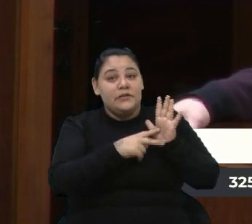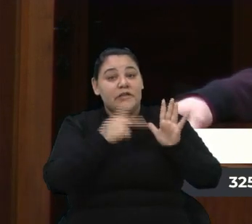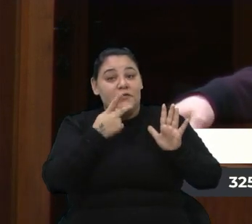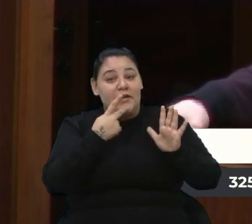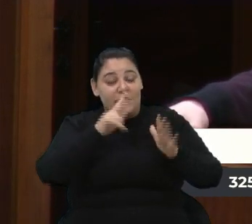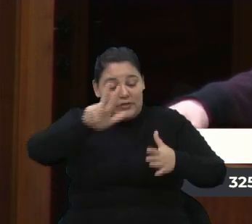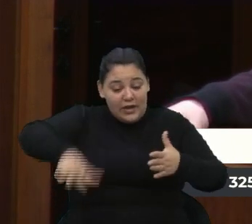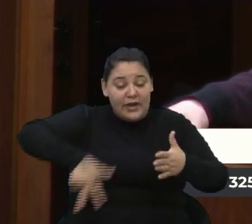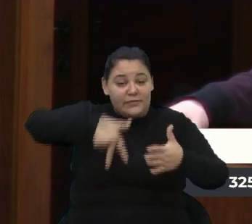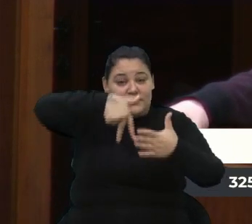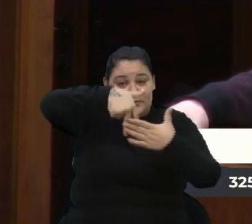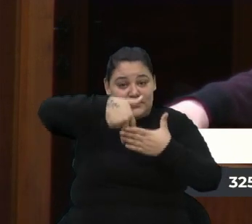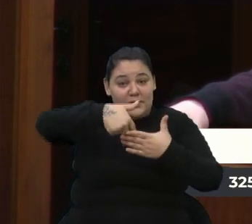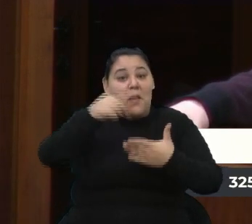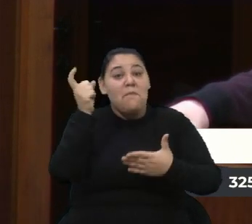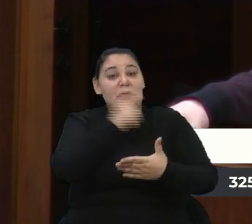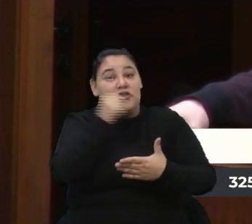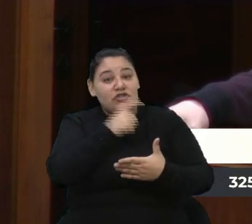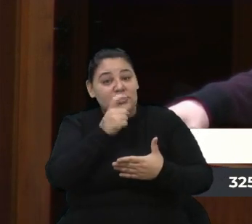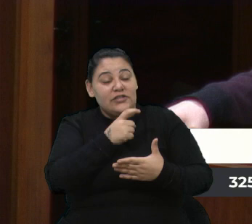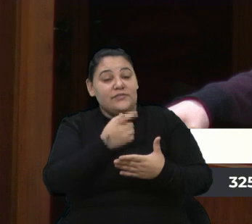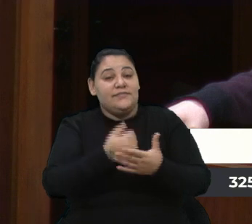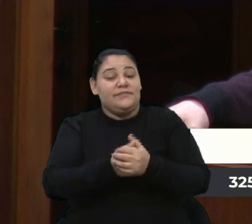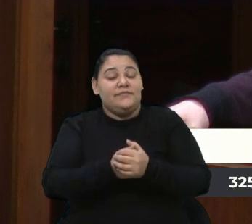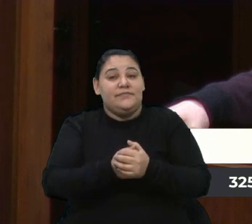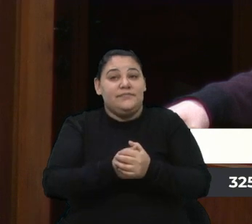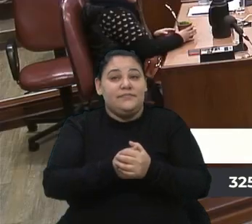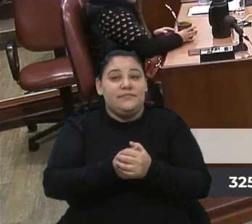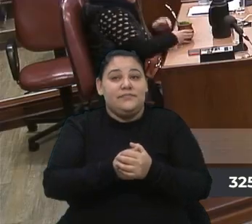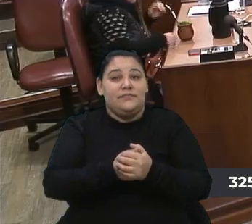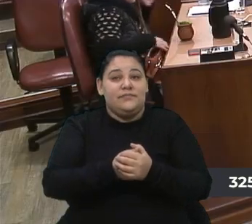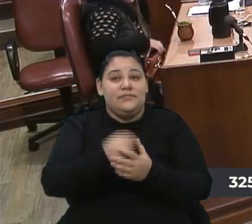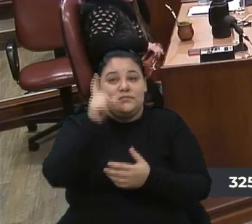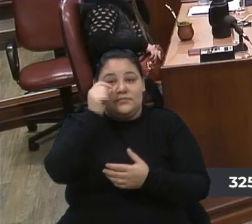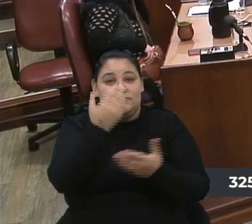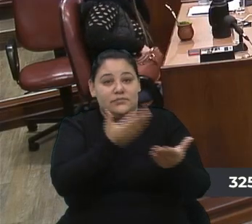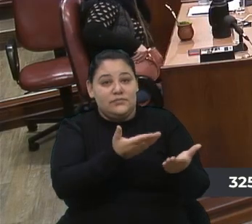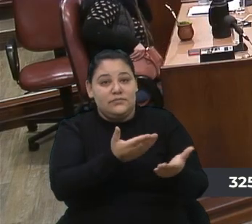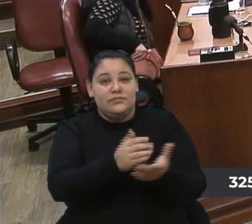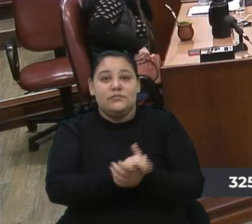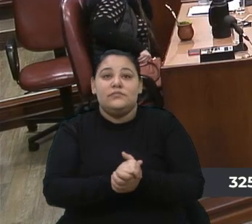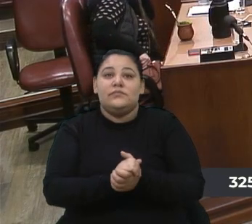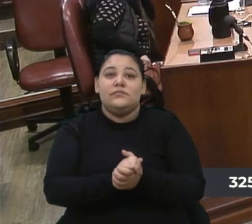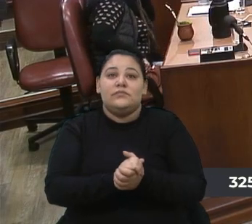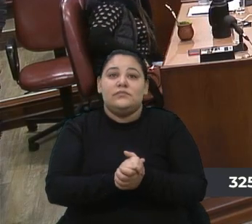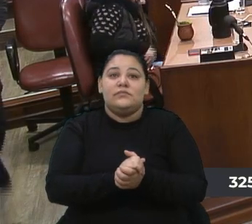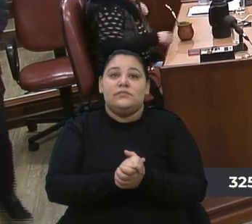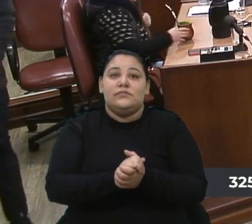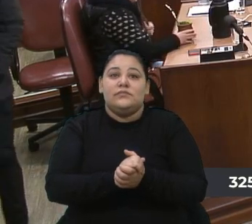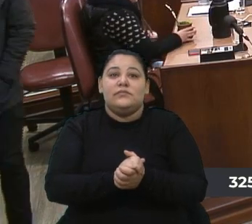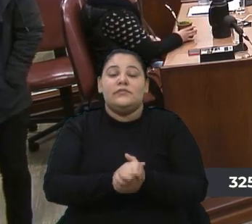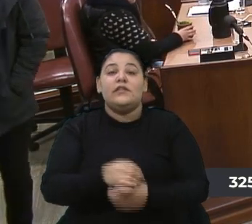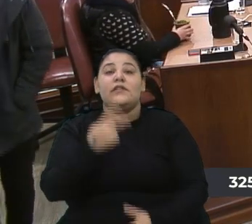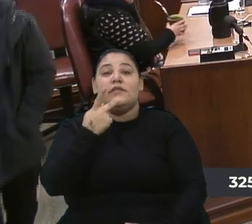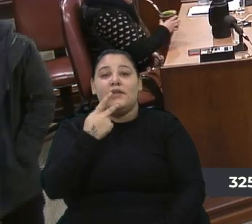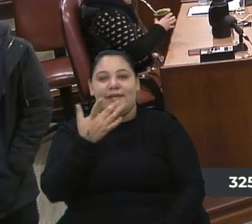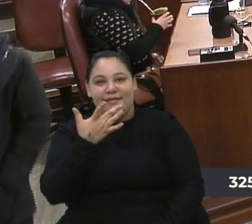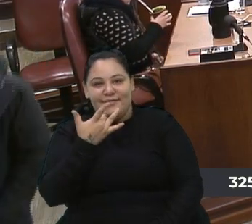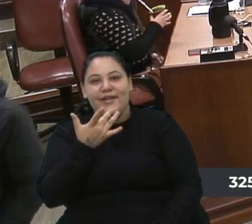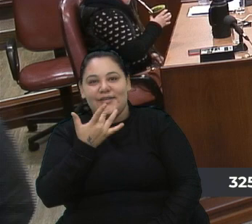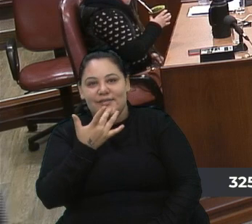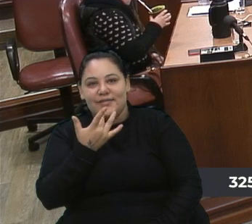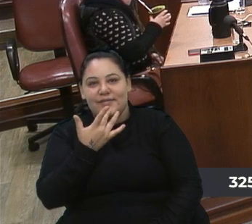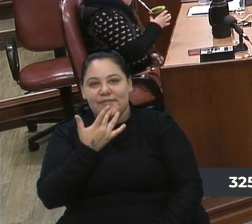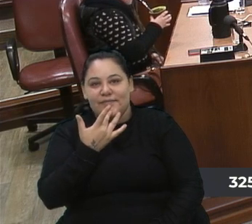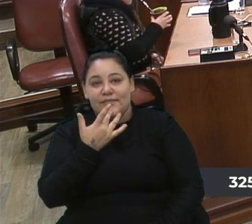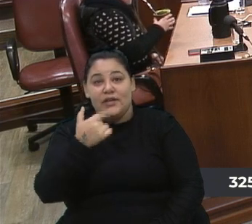tribuna demagogia e falatório. Sua parte, vereador Scalco. Não, falar é possível, uma parte, vereador. Falar é fácil, né? E